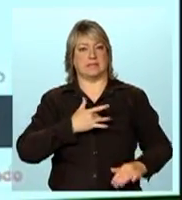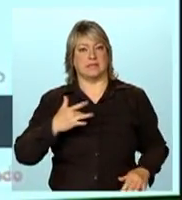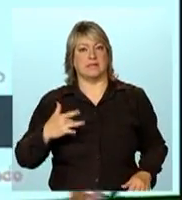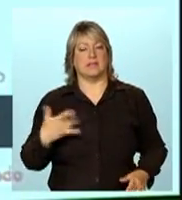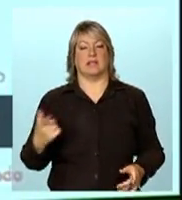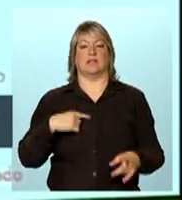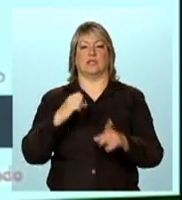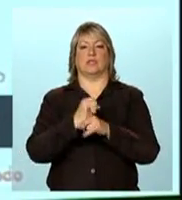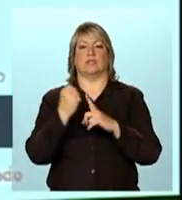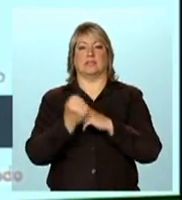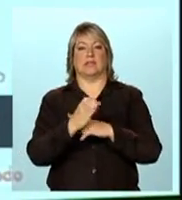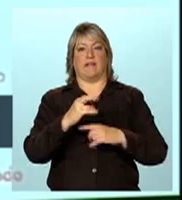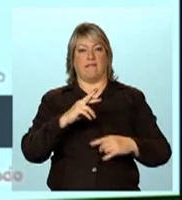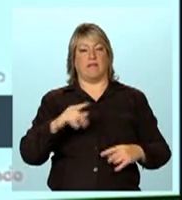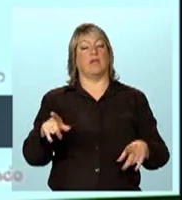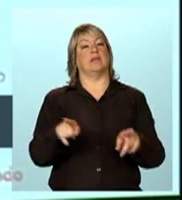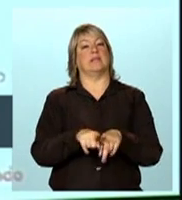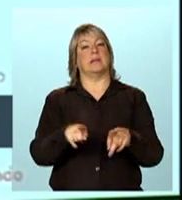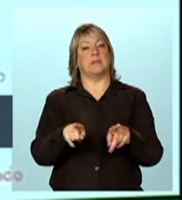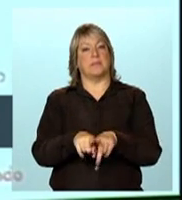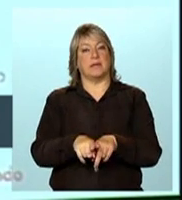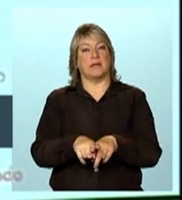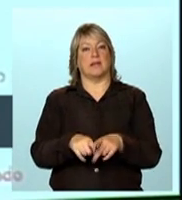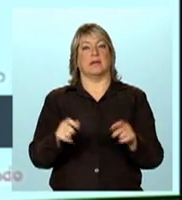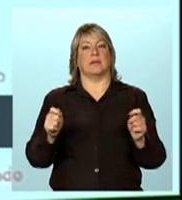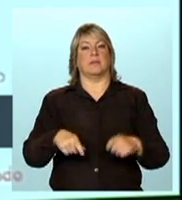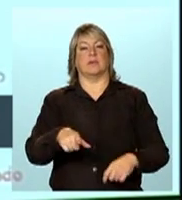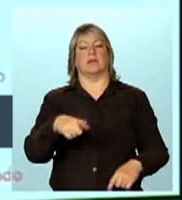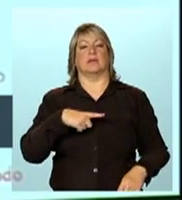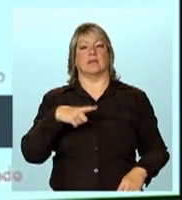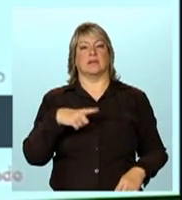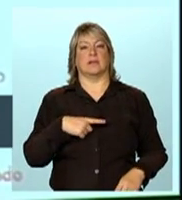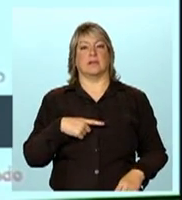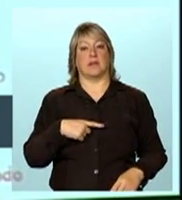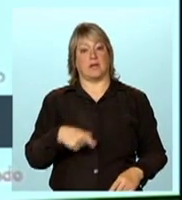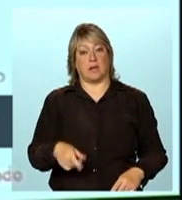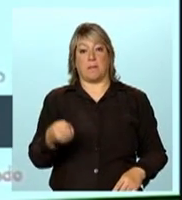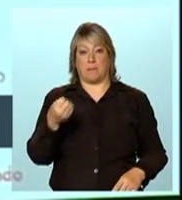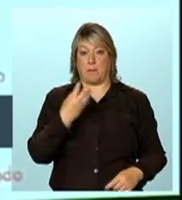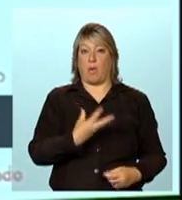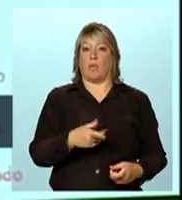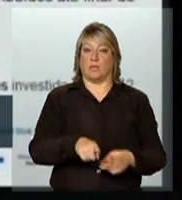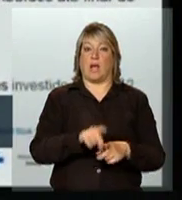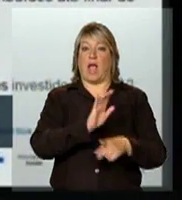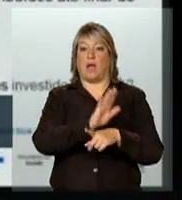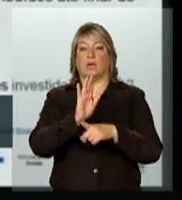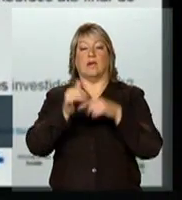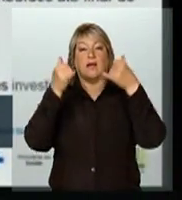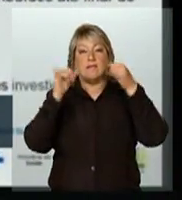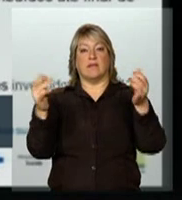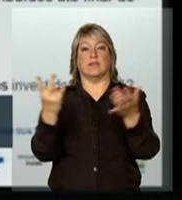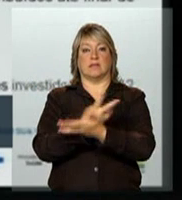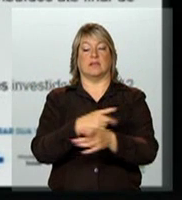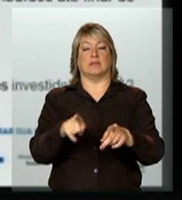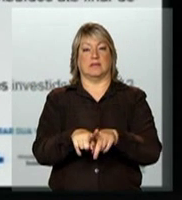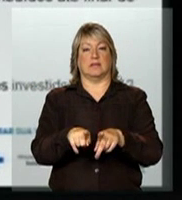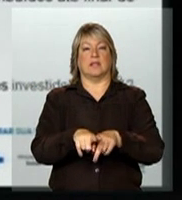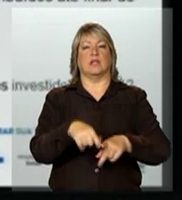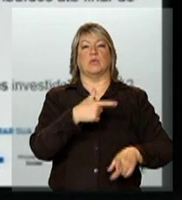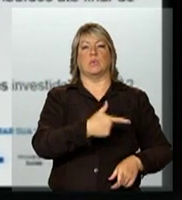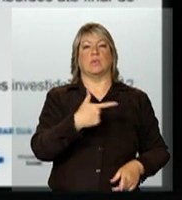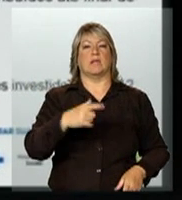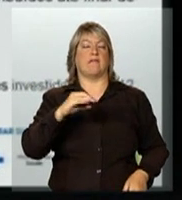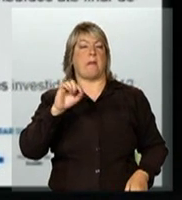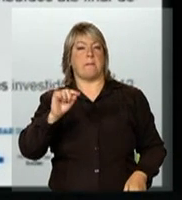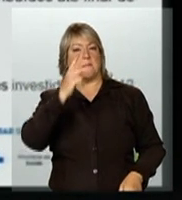civil para ser também mais um uma ferramenta e por volta de 220 mil pessoas